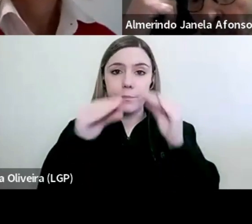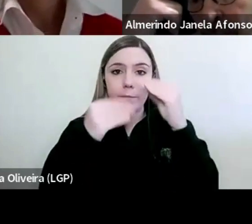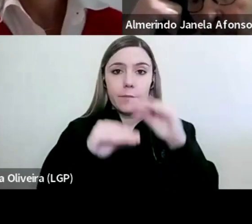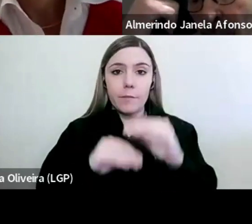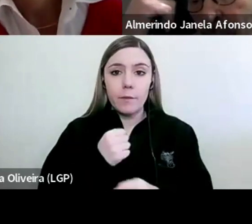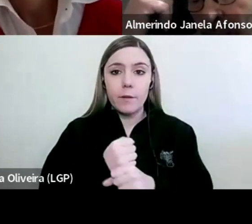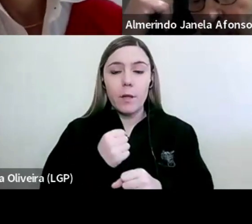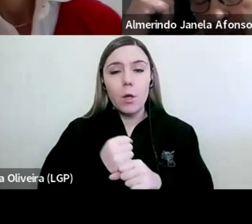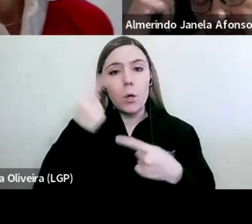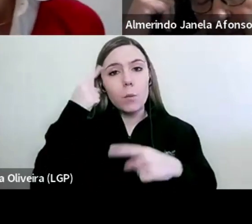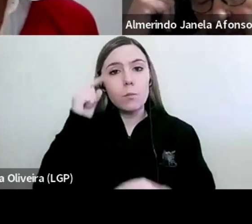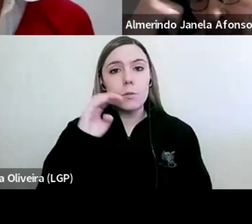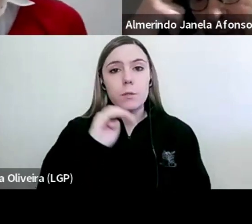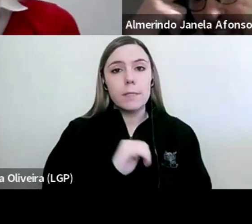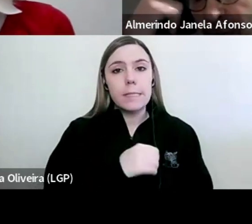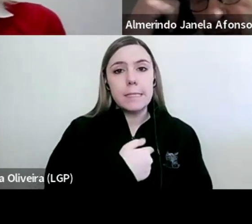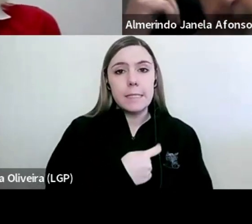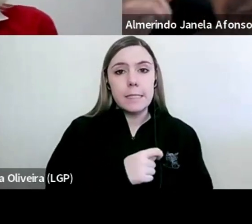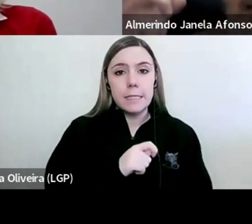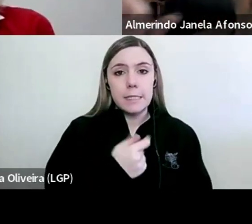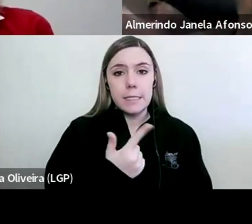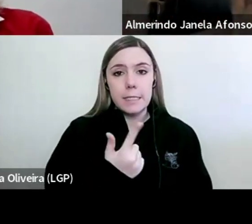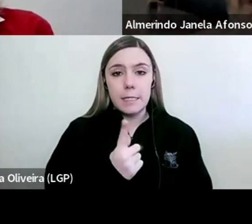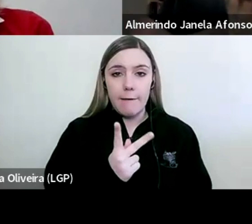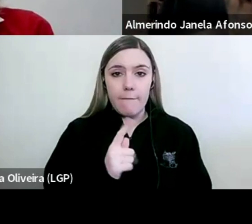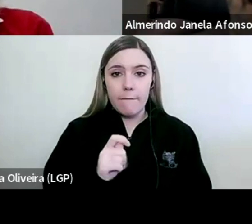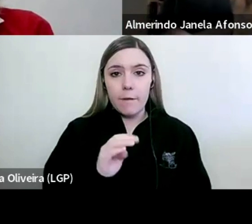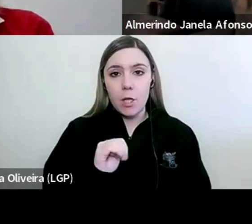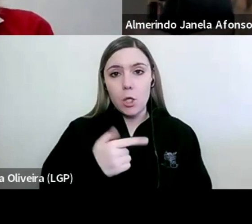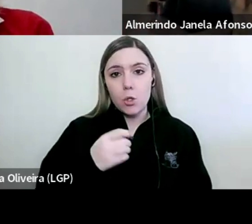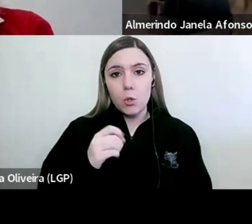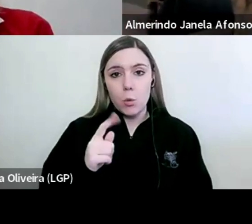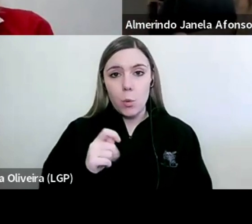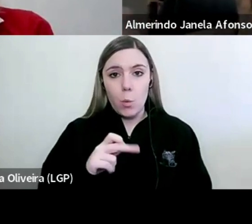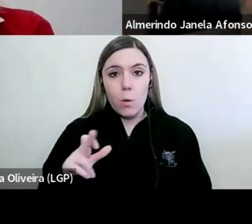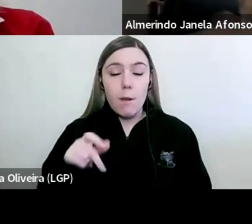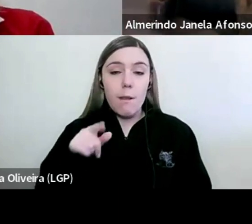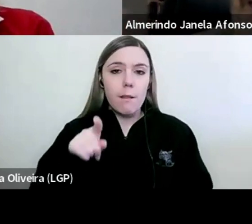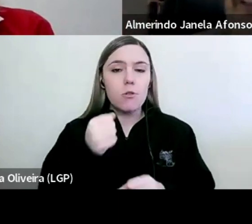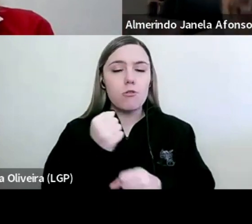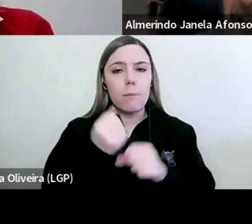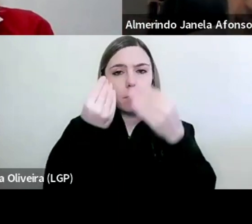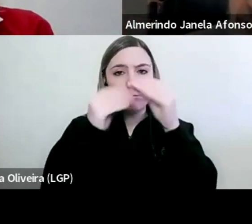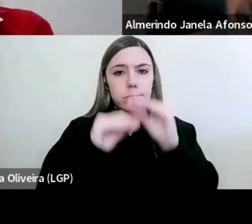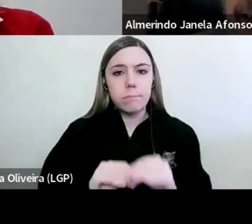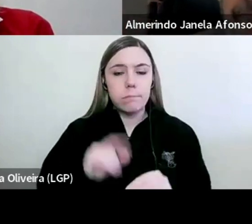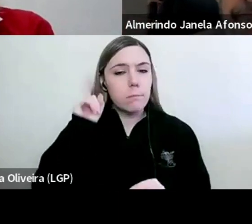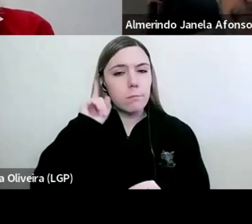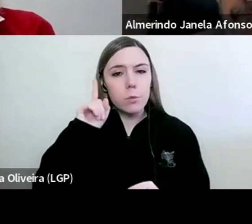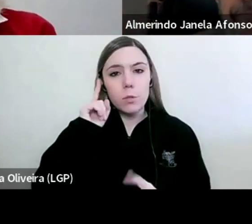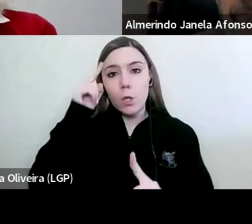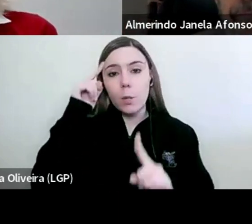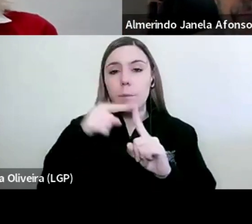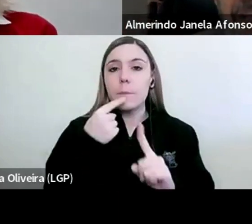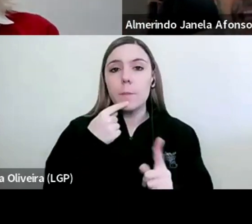Steve Stohr, que, como sabem, é uma tese fundamental para compreender a mudança dos anos 70 e 80.